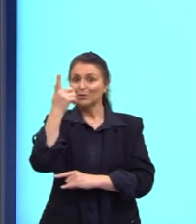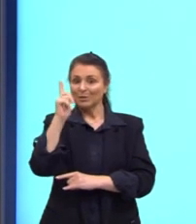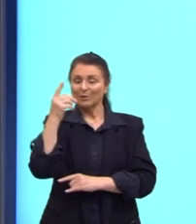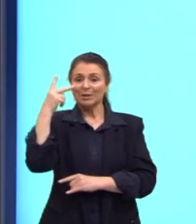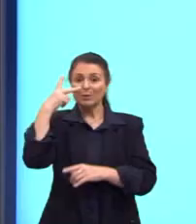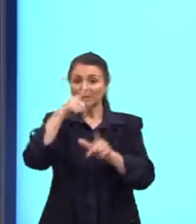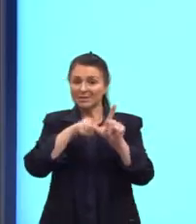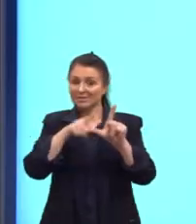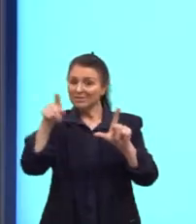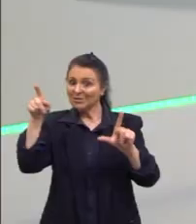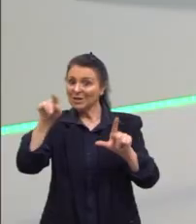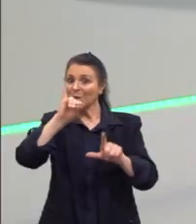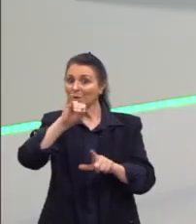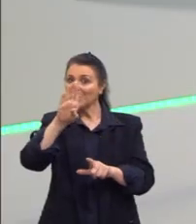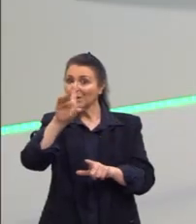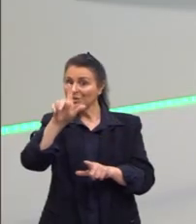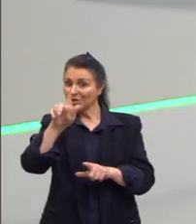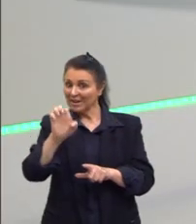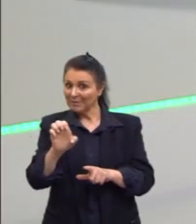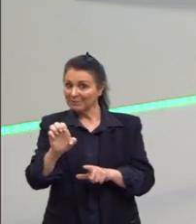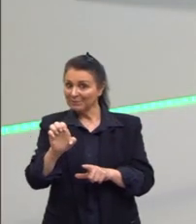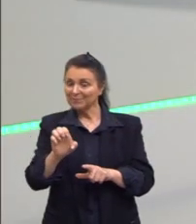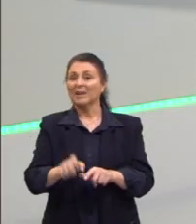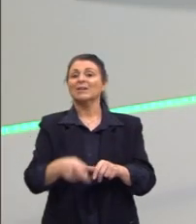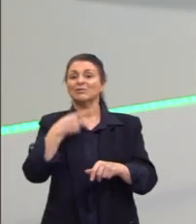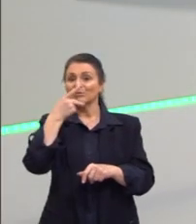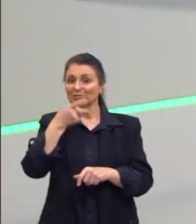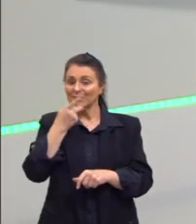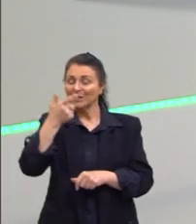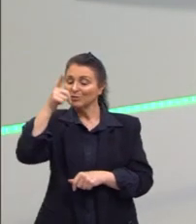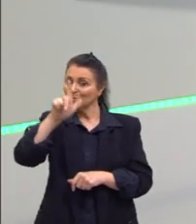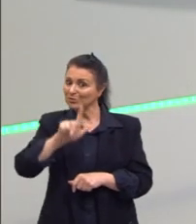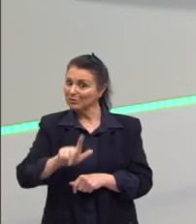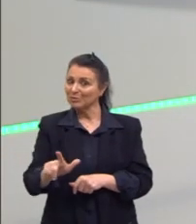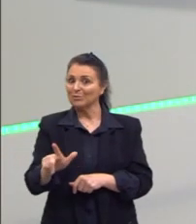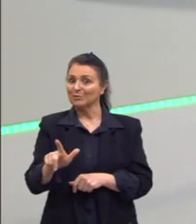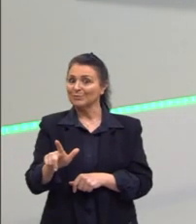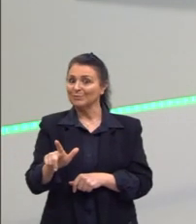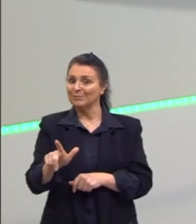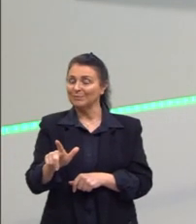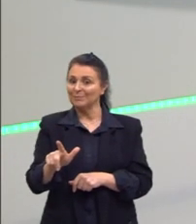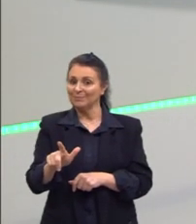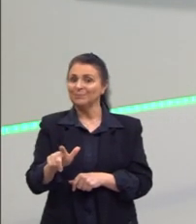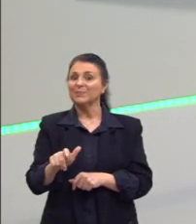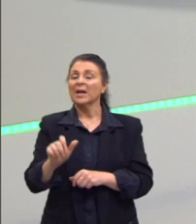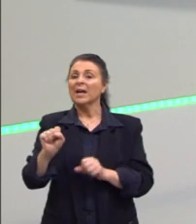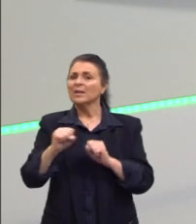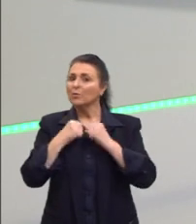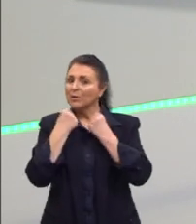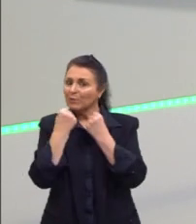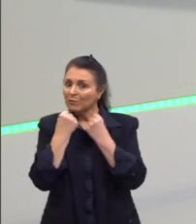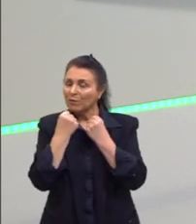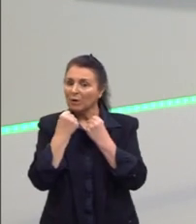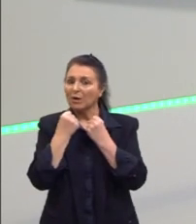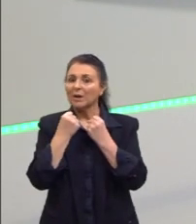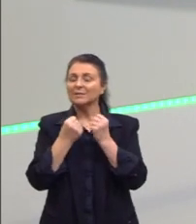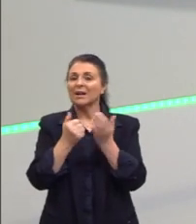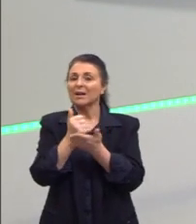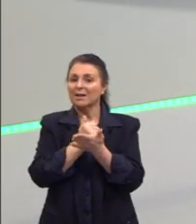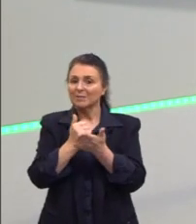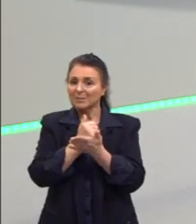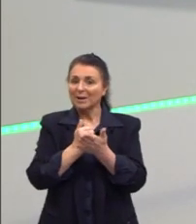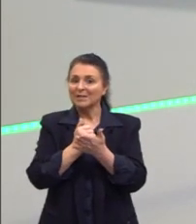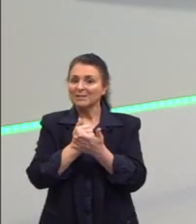Então, ela cita o IBGE lá no desenvolvimento, ela cita aqui de novo na conclusão. E isso serve para embasar a proposta de